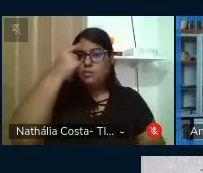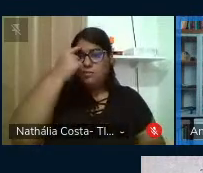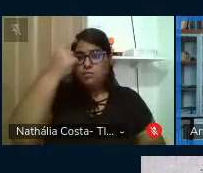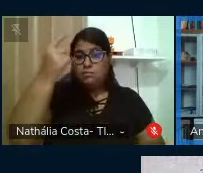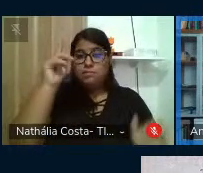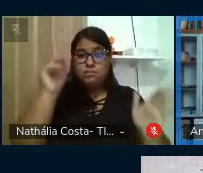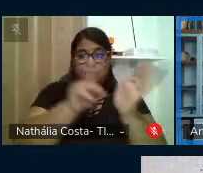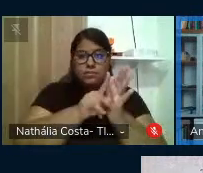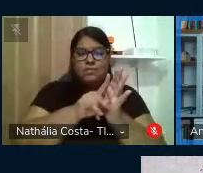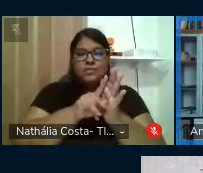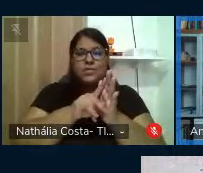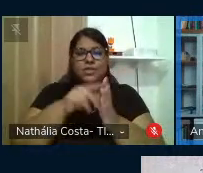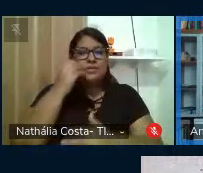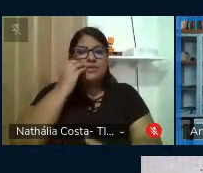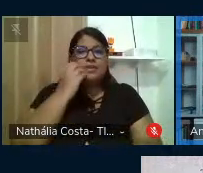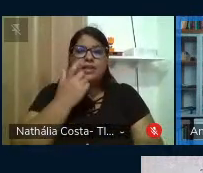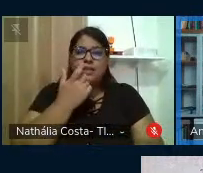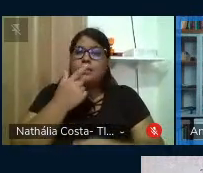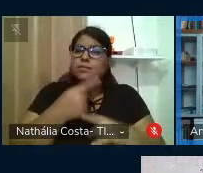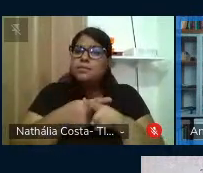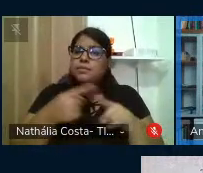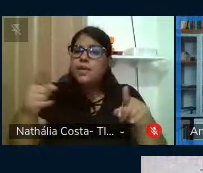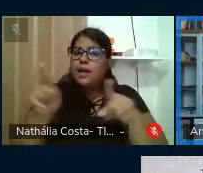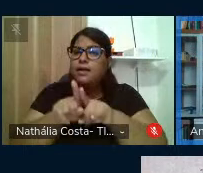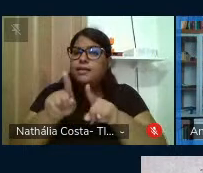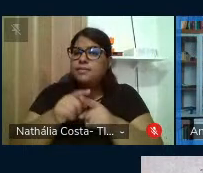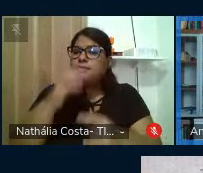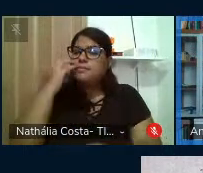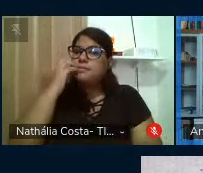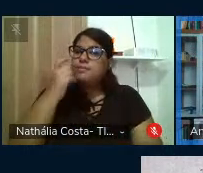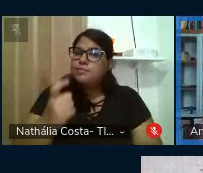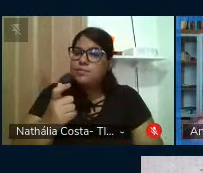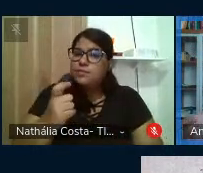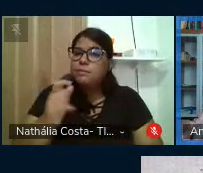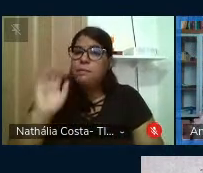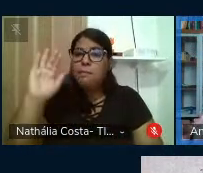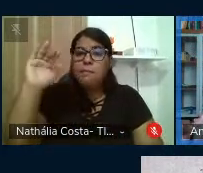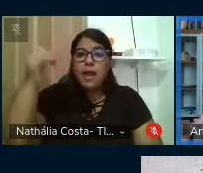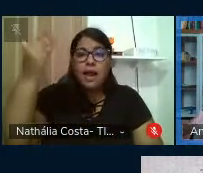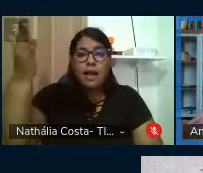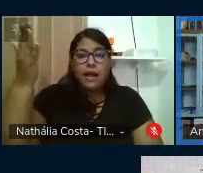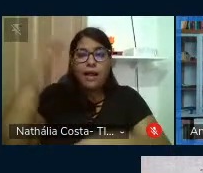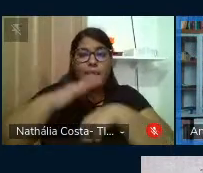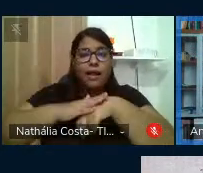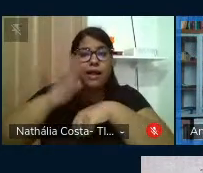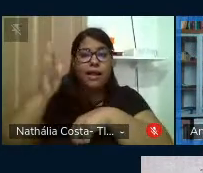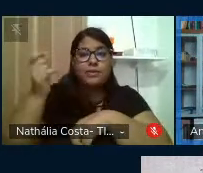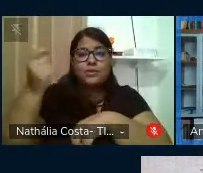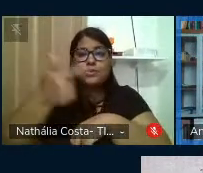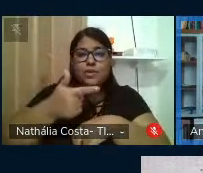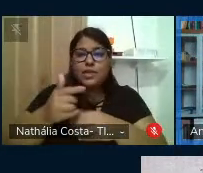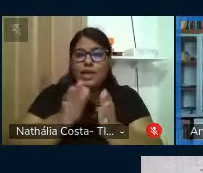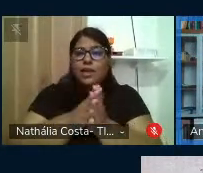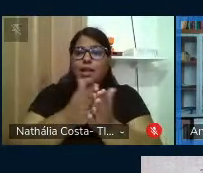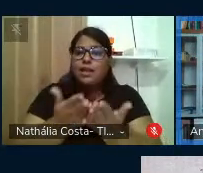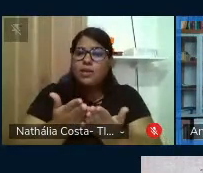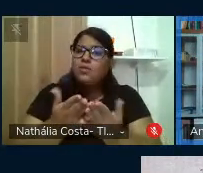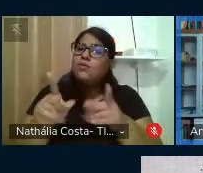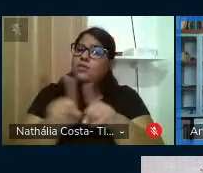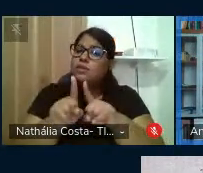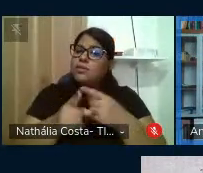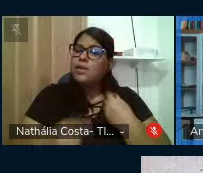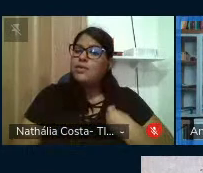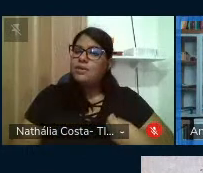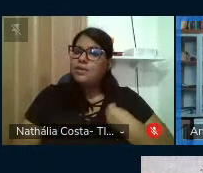freireano, mas traz também Paulo Freire para além da sua obra, a sua vida. Mostra